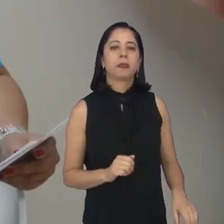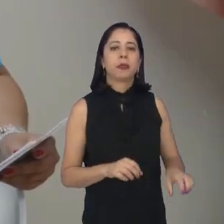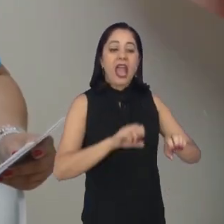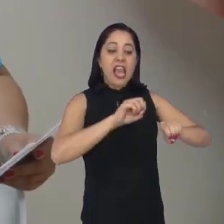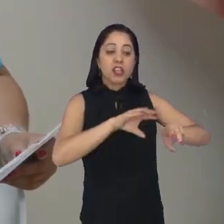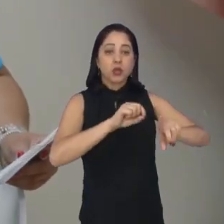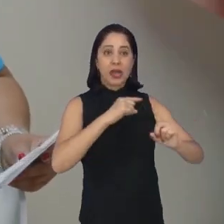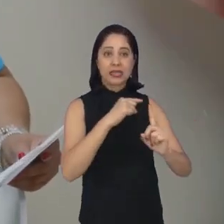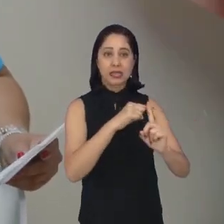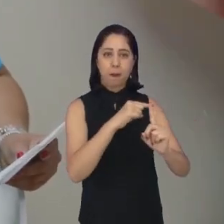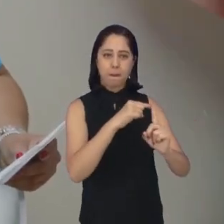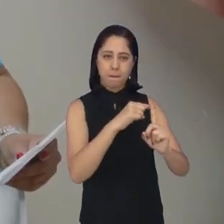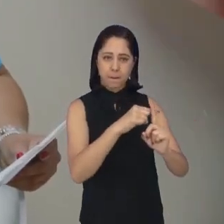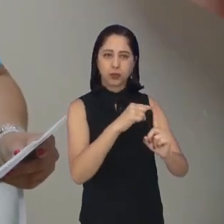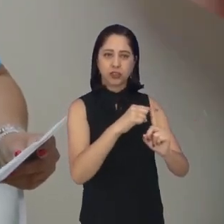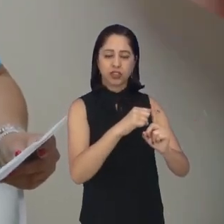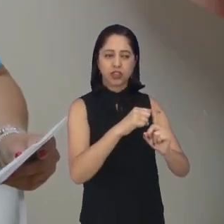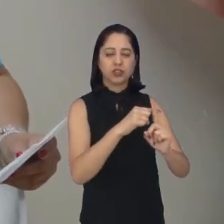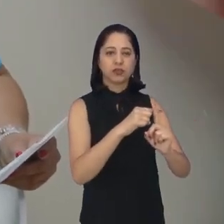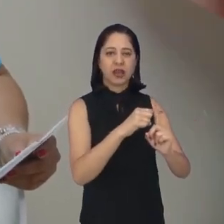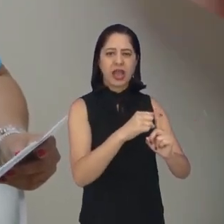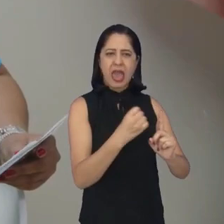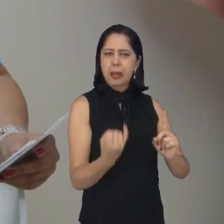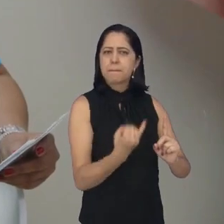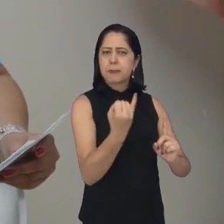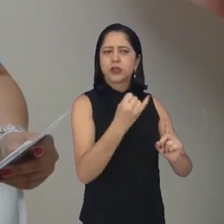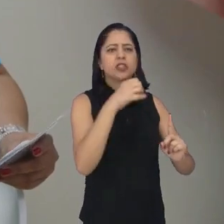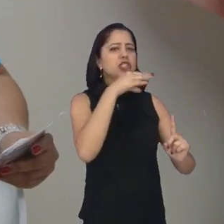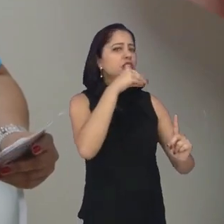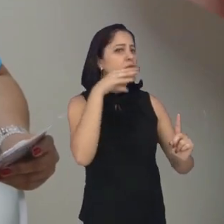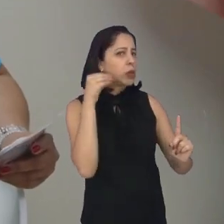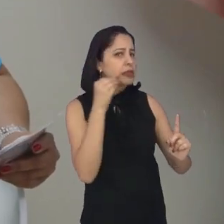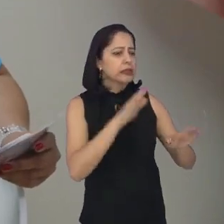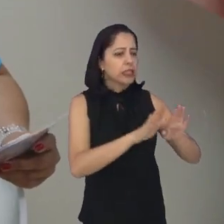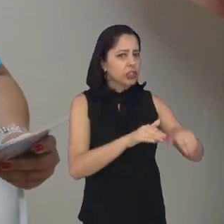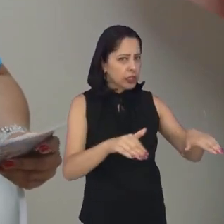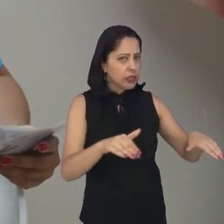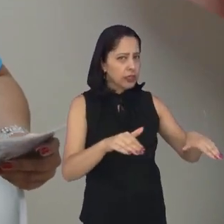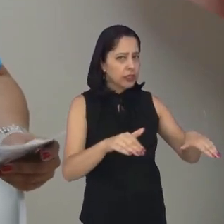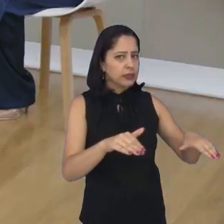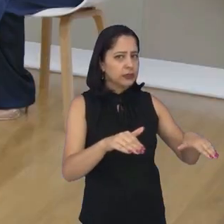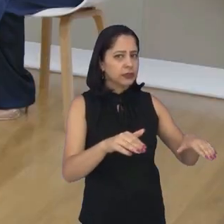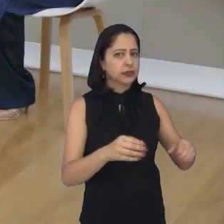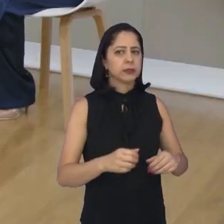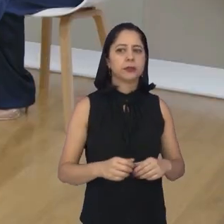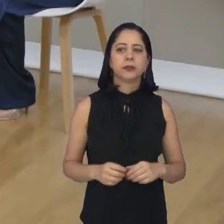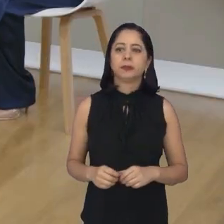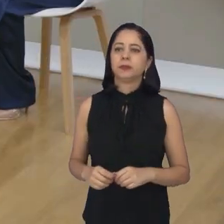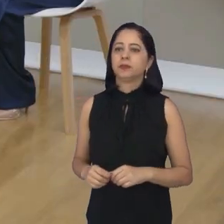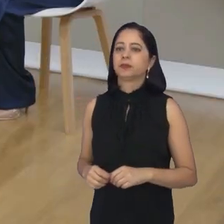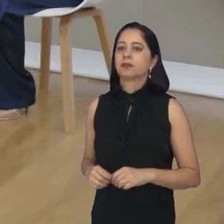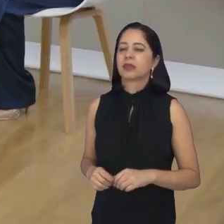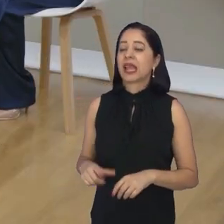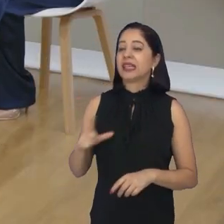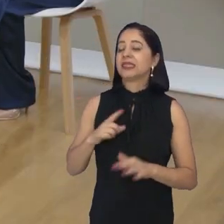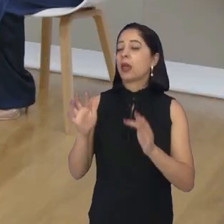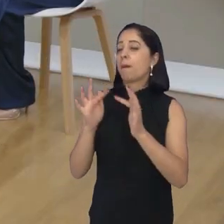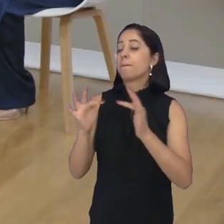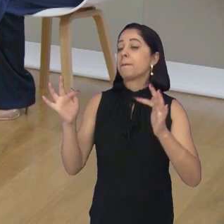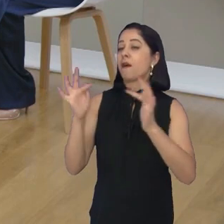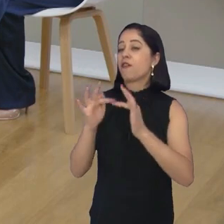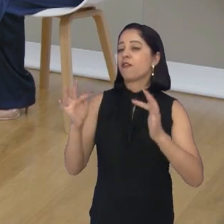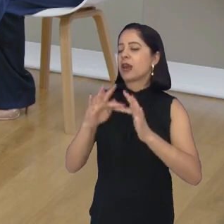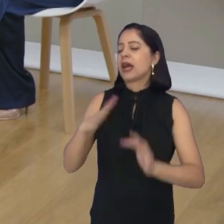educação, principalmente pras crianças e os adolescentes? A importância dele na formação dessas crianças? Existe uma frase que